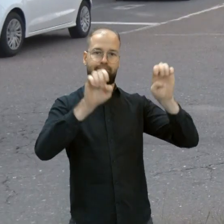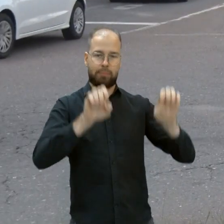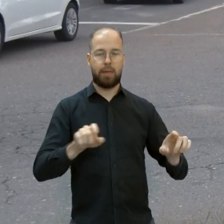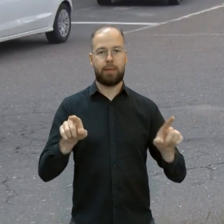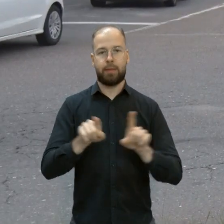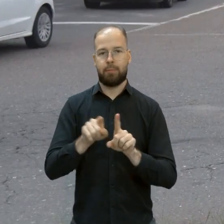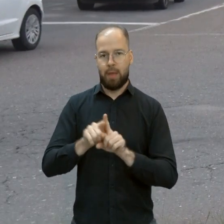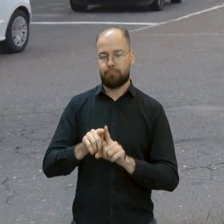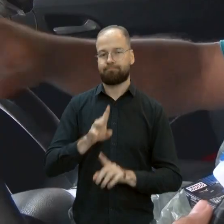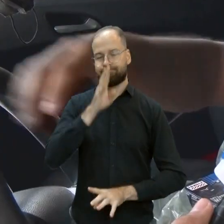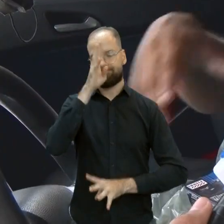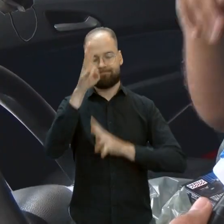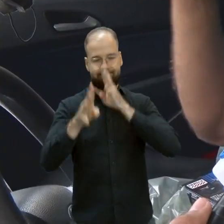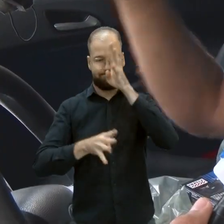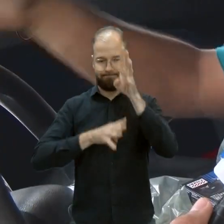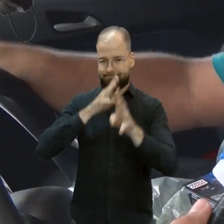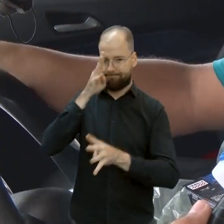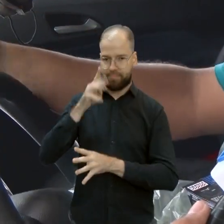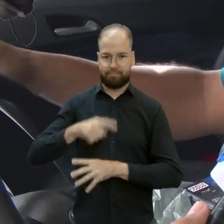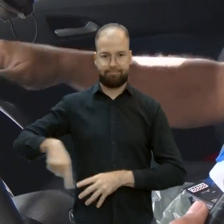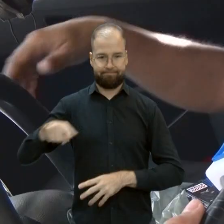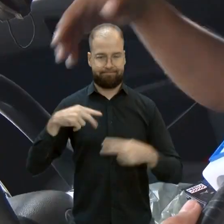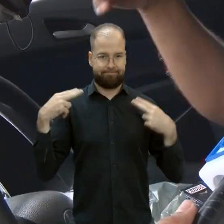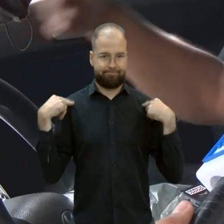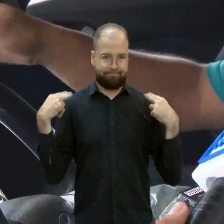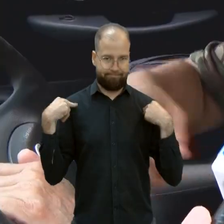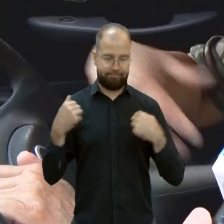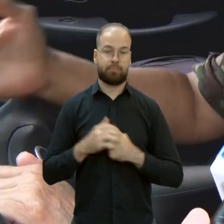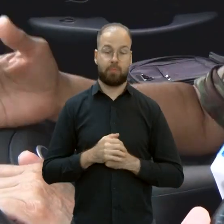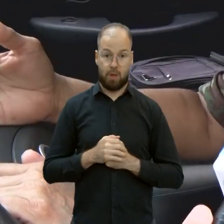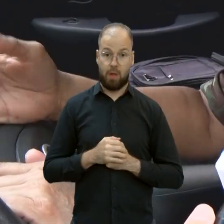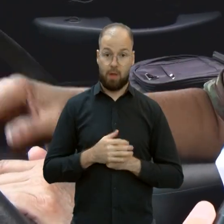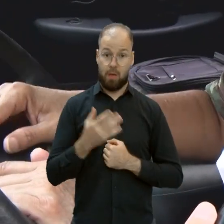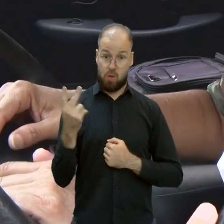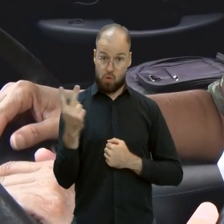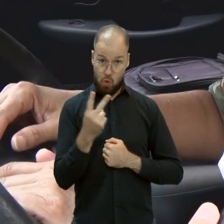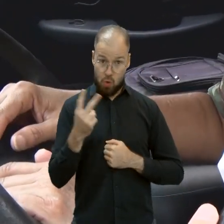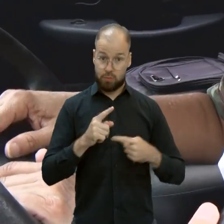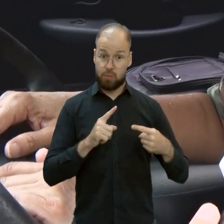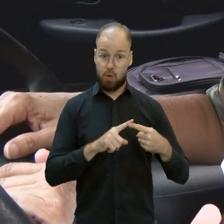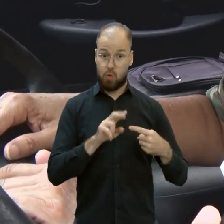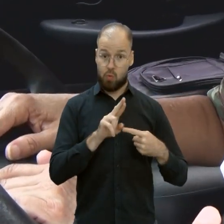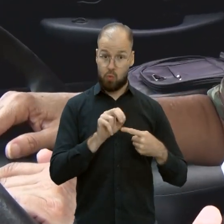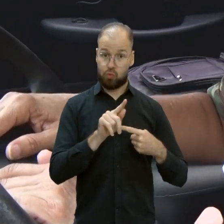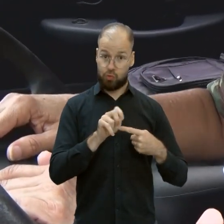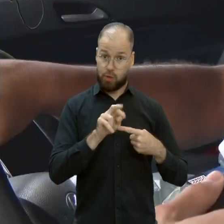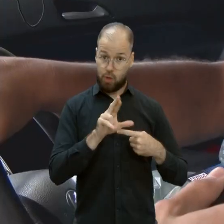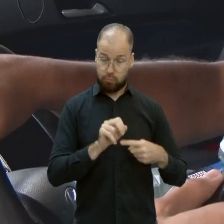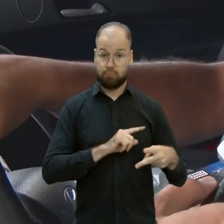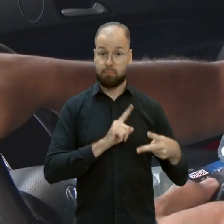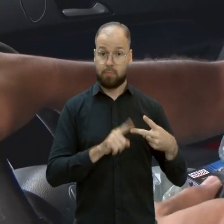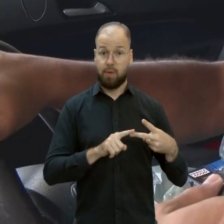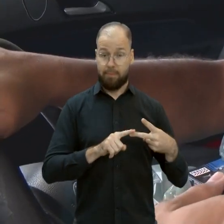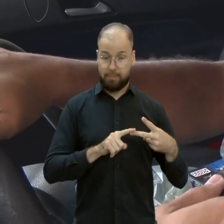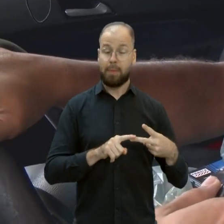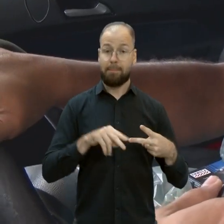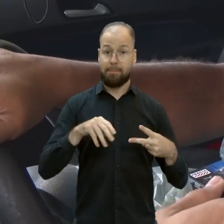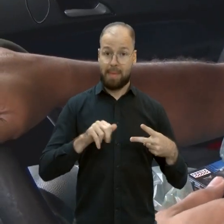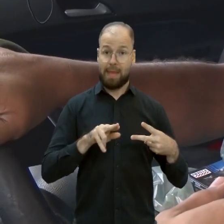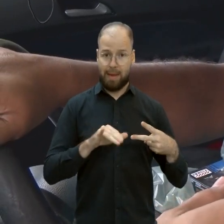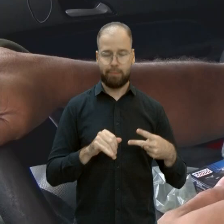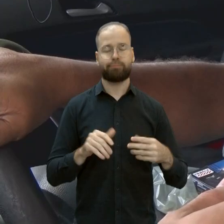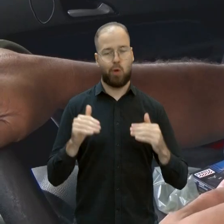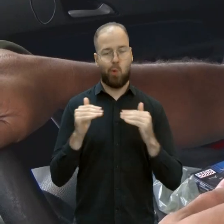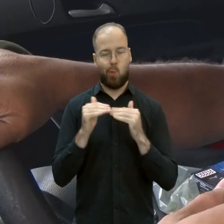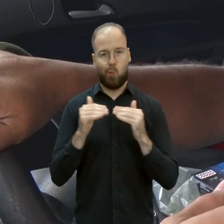condutores. Os motoristas Rogério Fernandes e Ivanete Maria concordam com isso. Olha, na minha opinião,